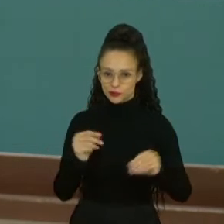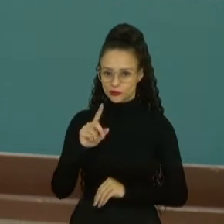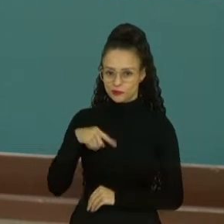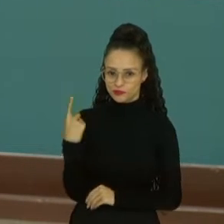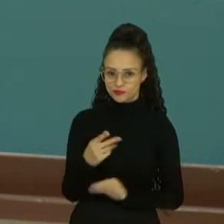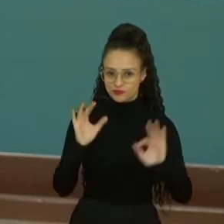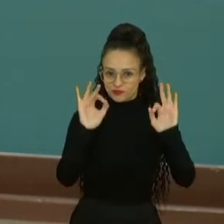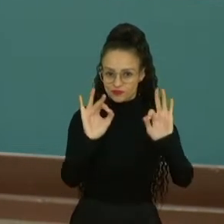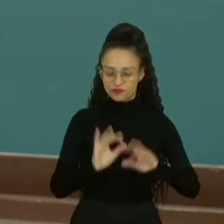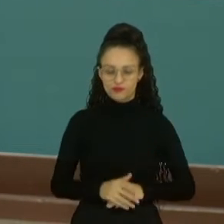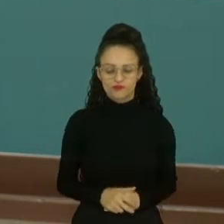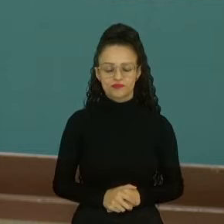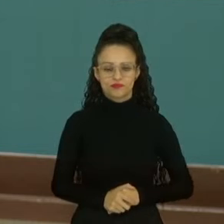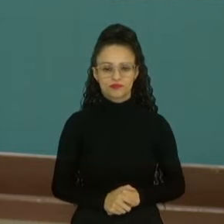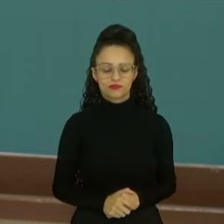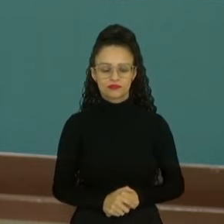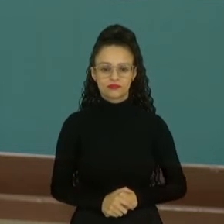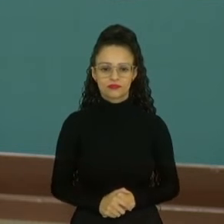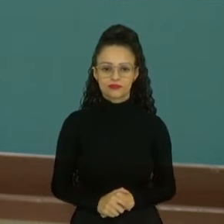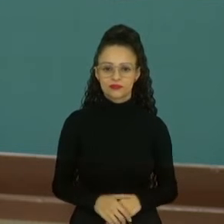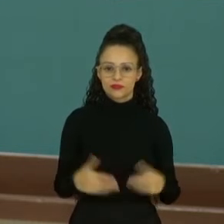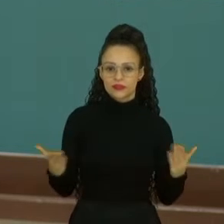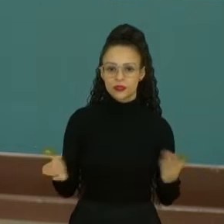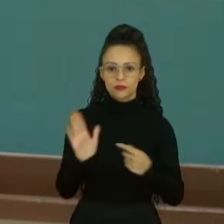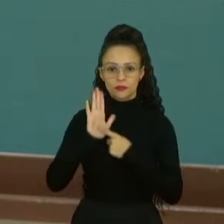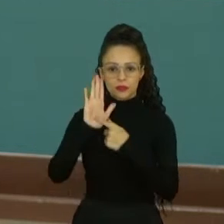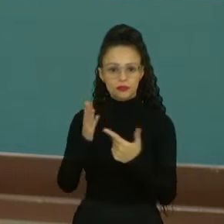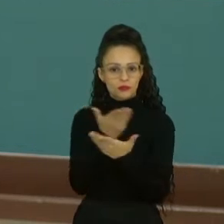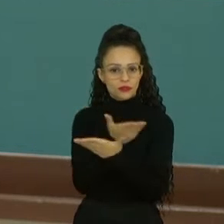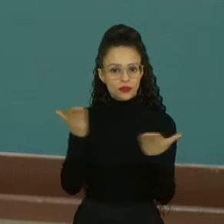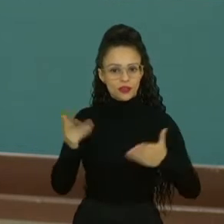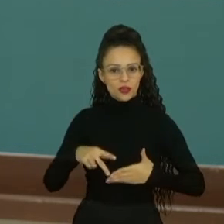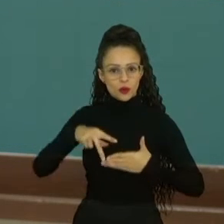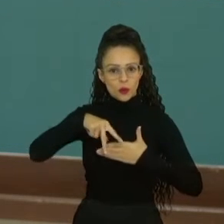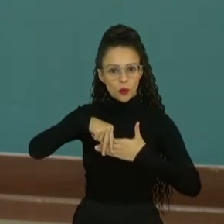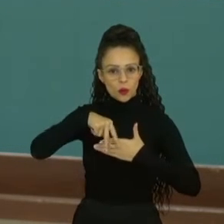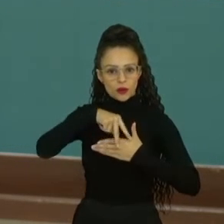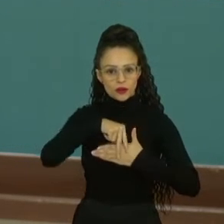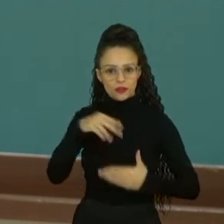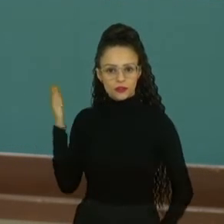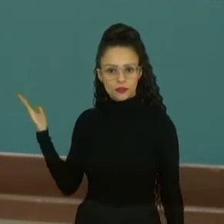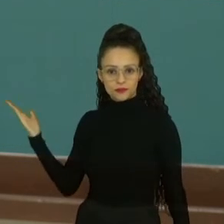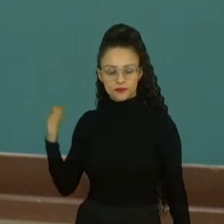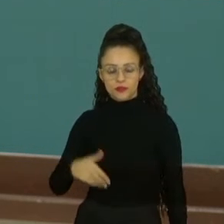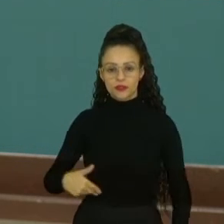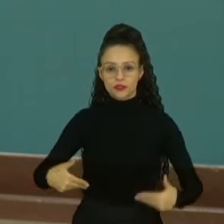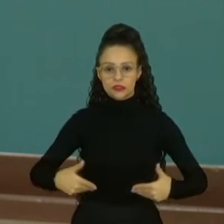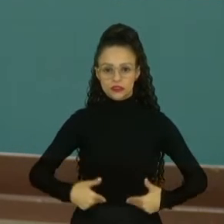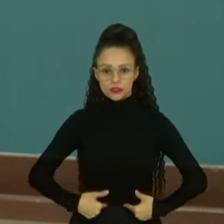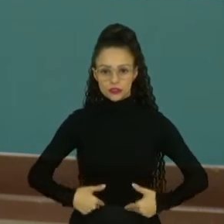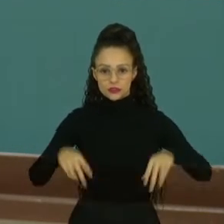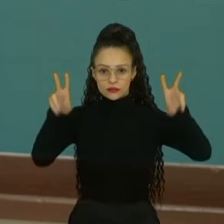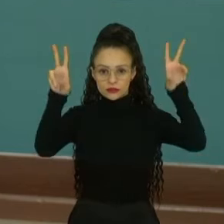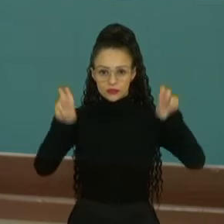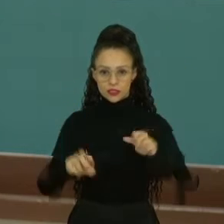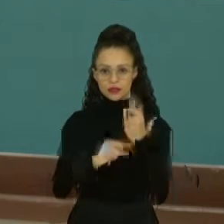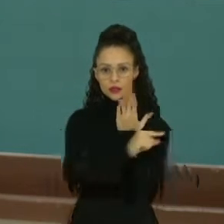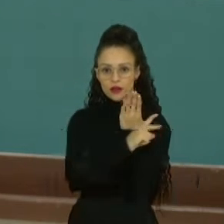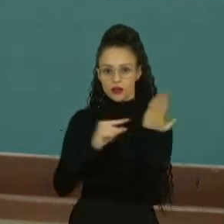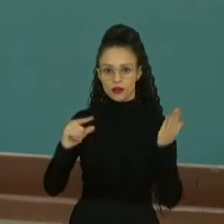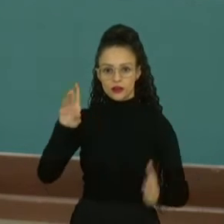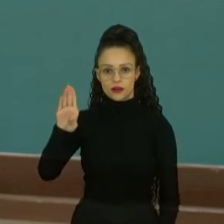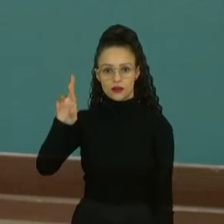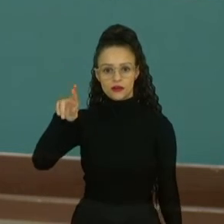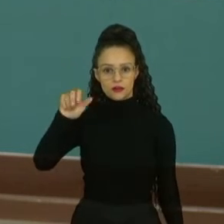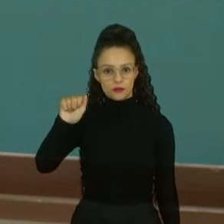certo? Vamos lá. Então, eu trago aqui um cordel para acompanharmos. Chama-se Fome. É de autoria de Braulio